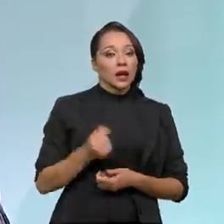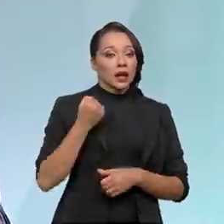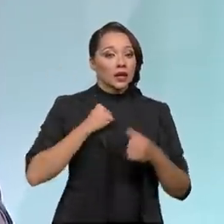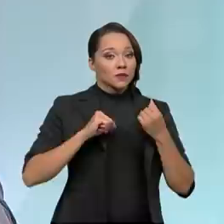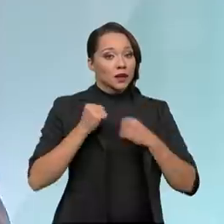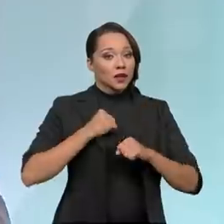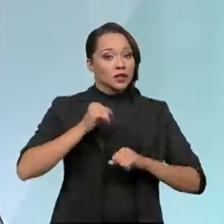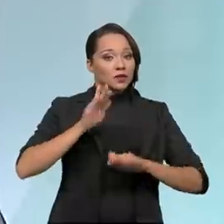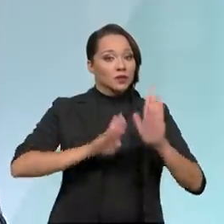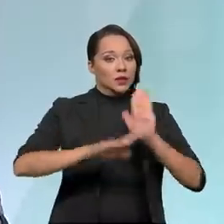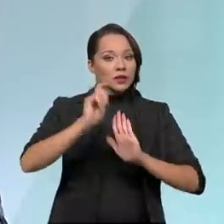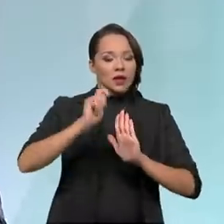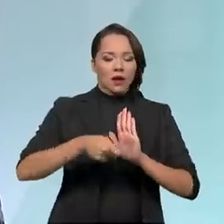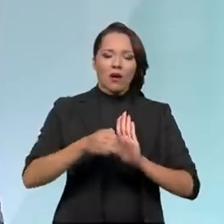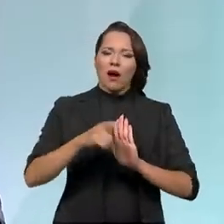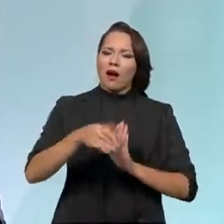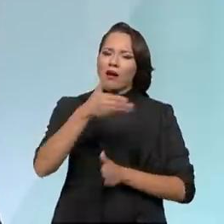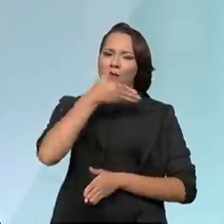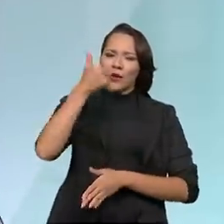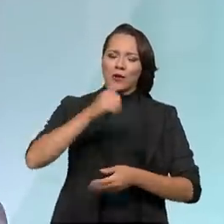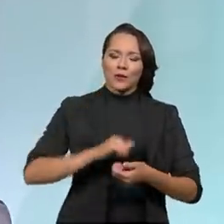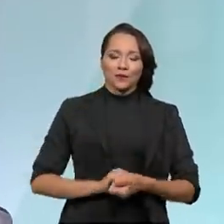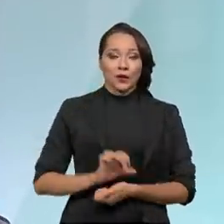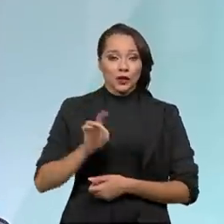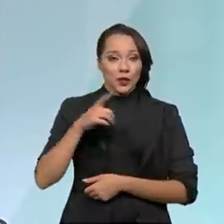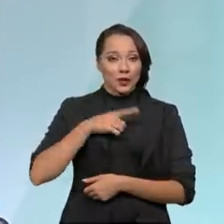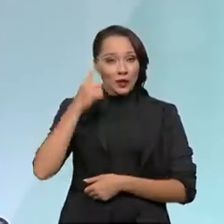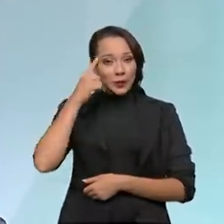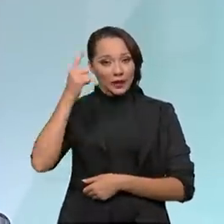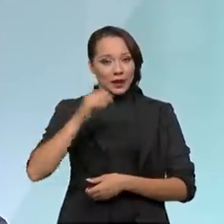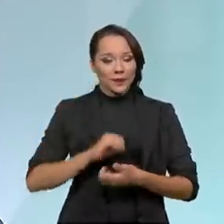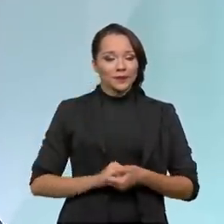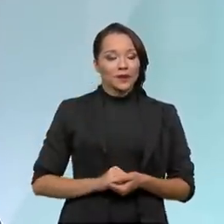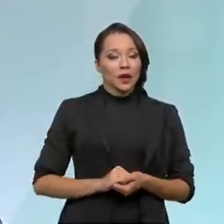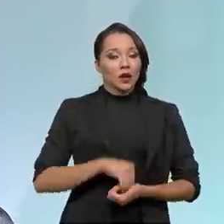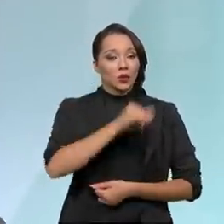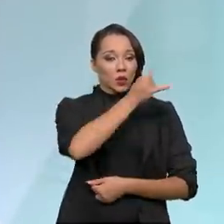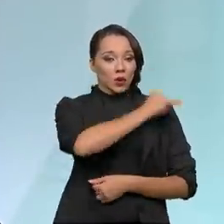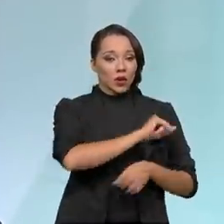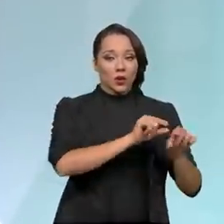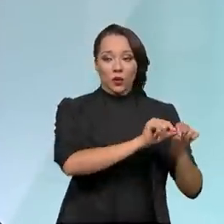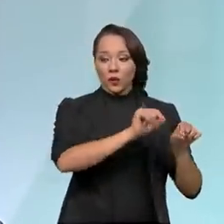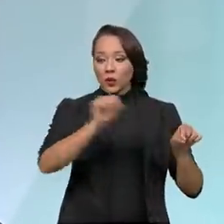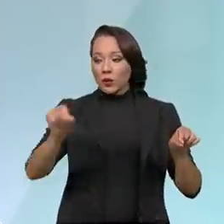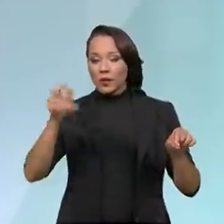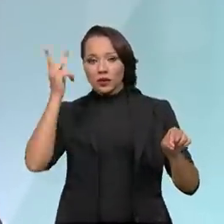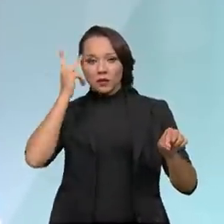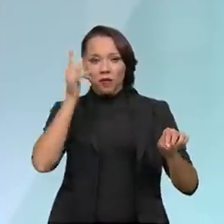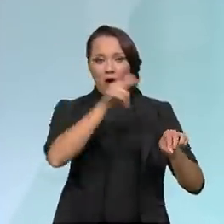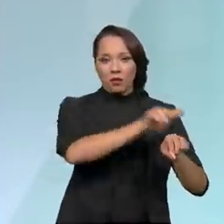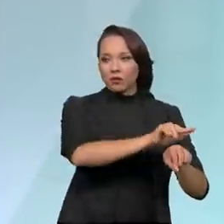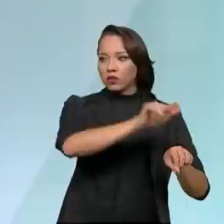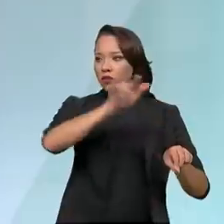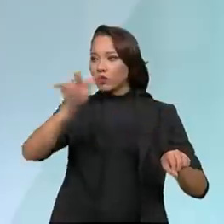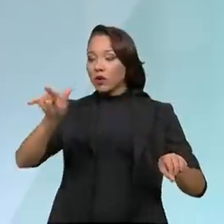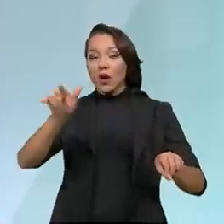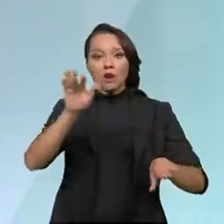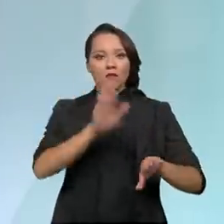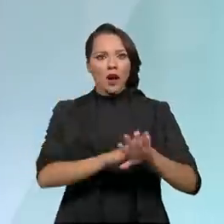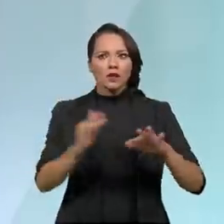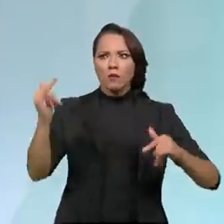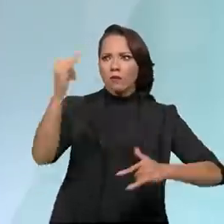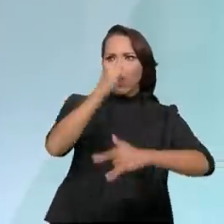para esse leilão é a melhor possível. Só para você ter uma ideia, a ligação do Rio de Janeiro para São Paulo, a ponte aérea Rio-São Paulo, é a quarta rota mais